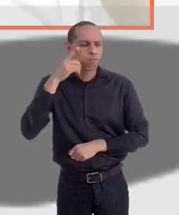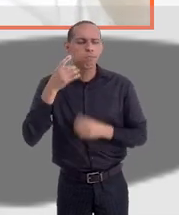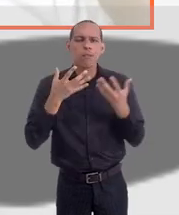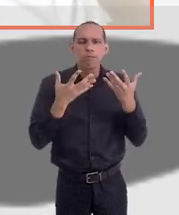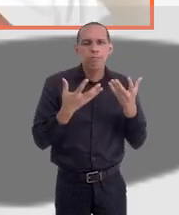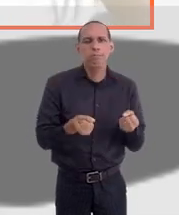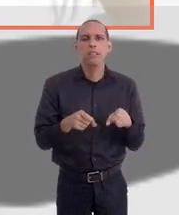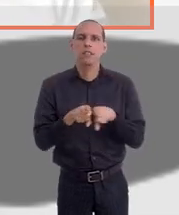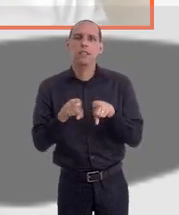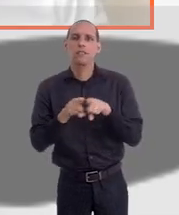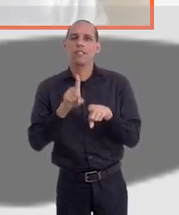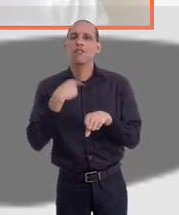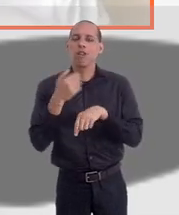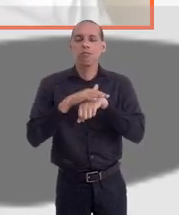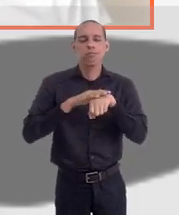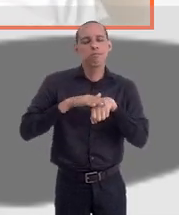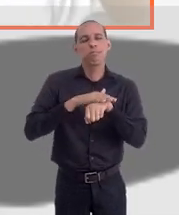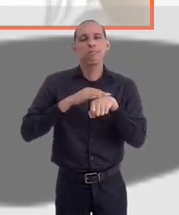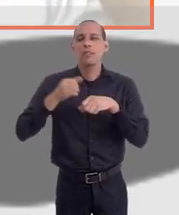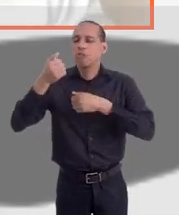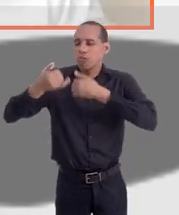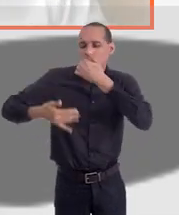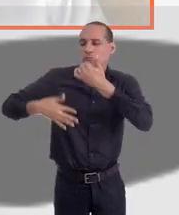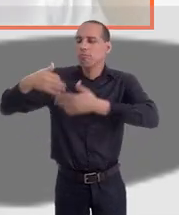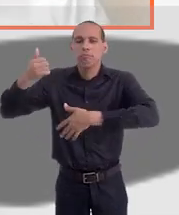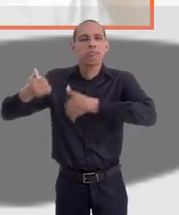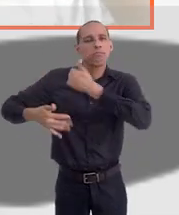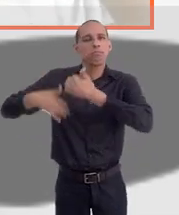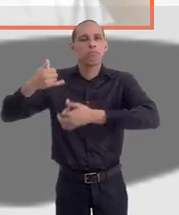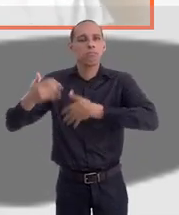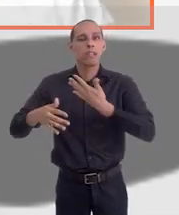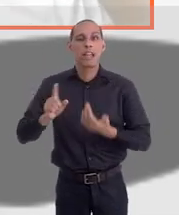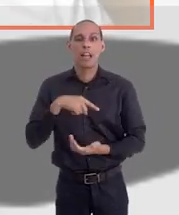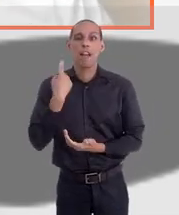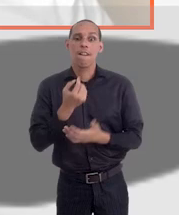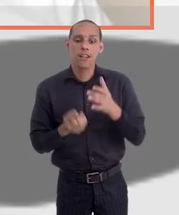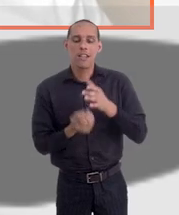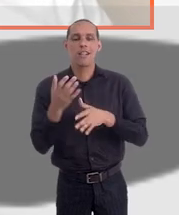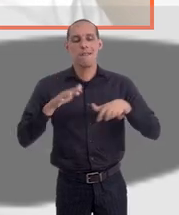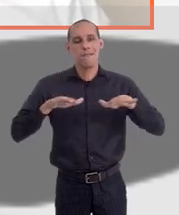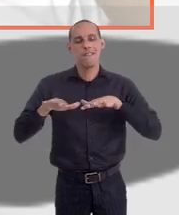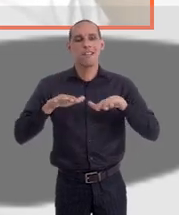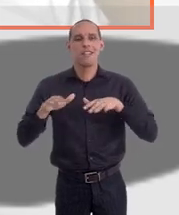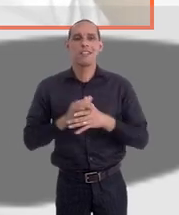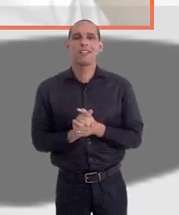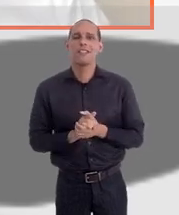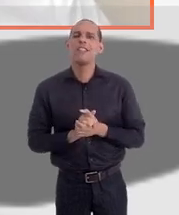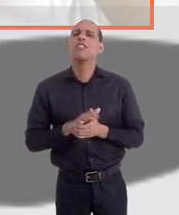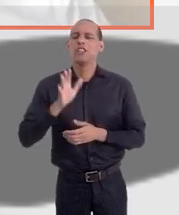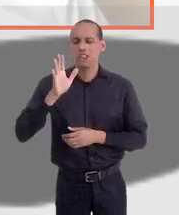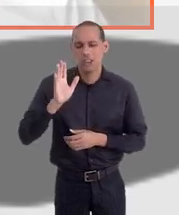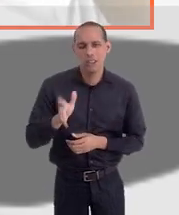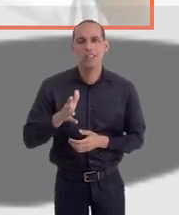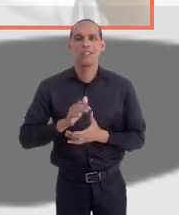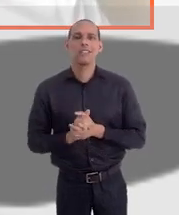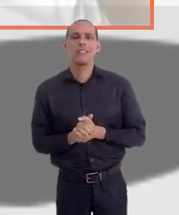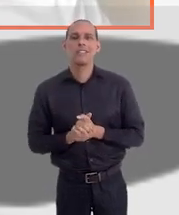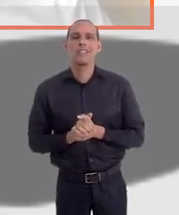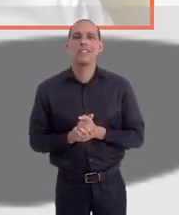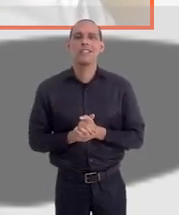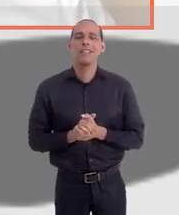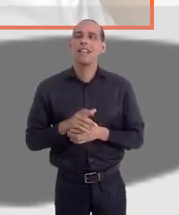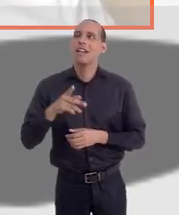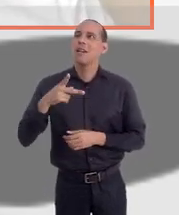aceitaram. fomos conversar com eles, expor a situação, e a gente está criando esse movimento aí. Fomos já recebidos lá no